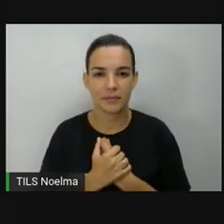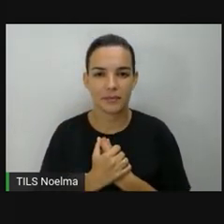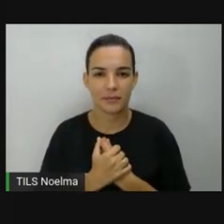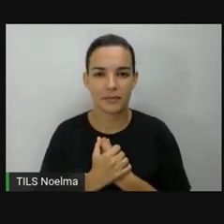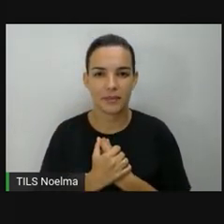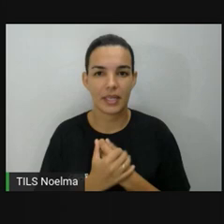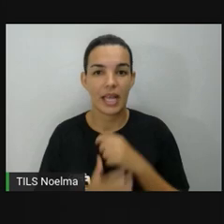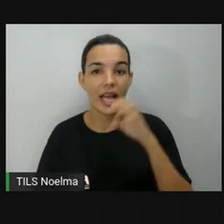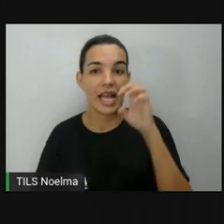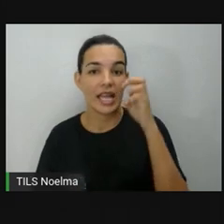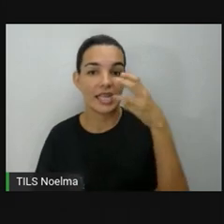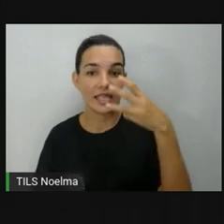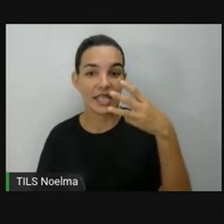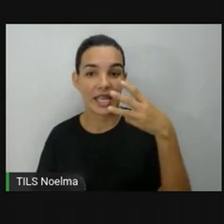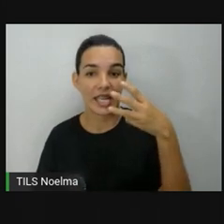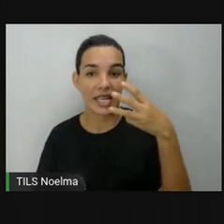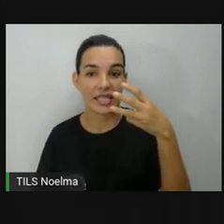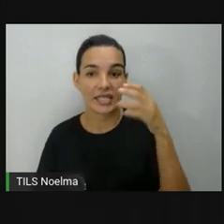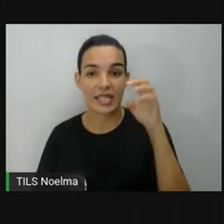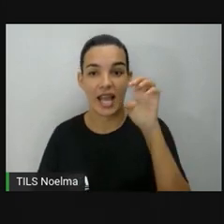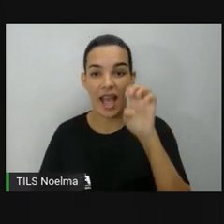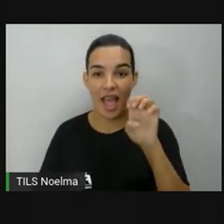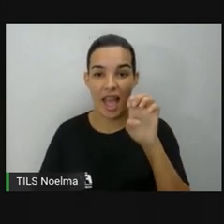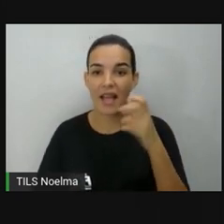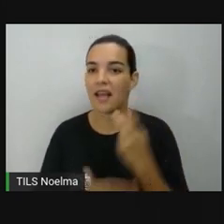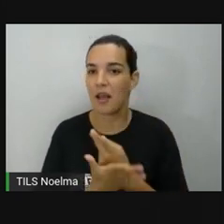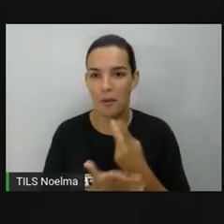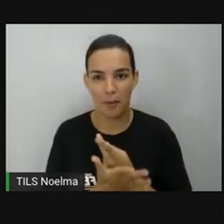3E 2E Errou também